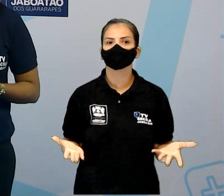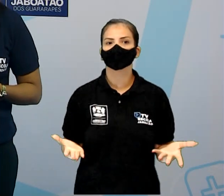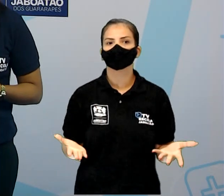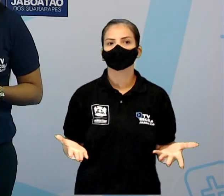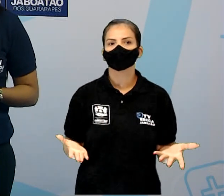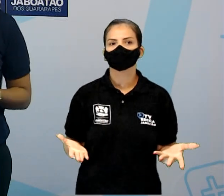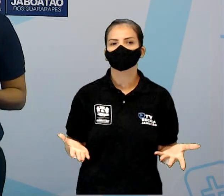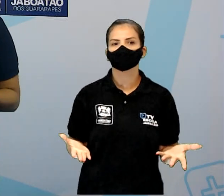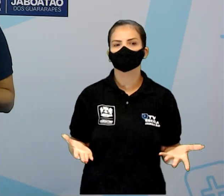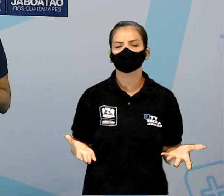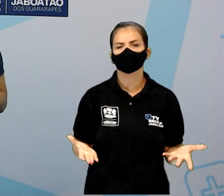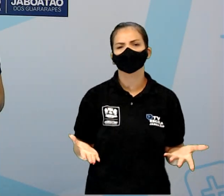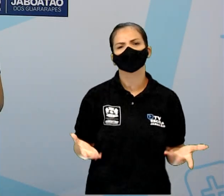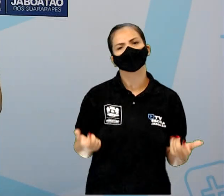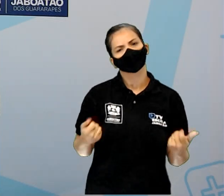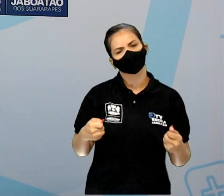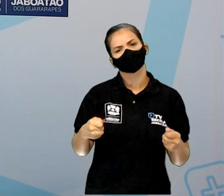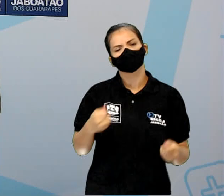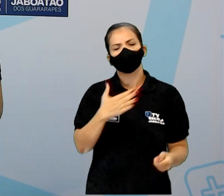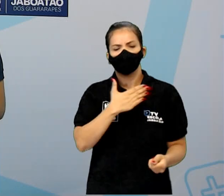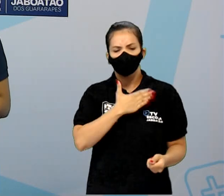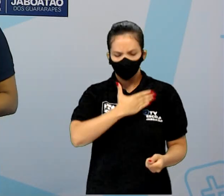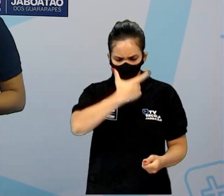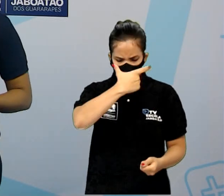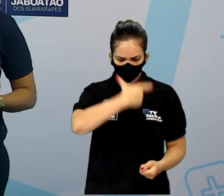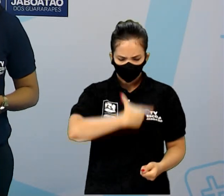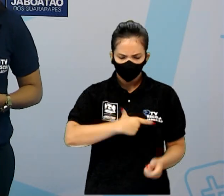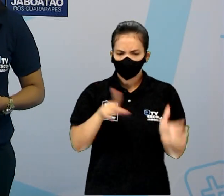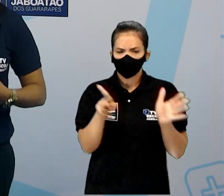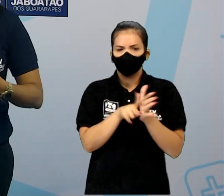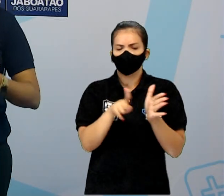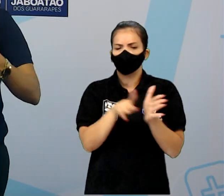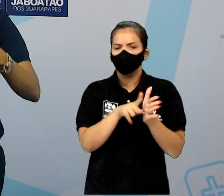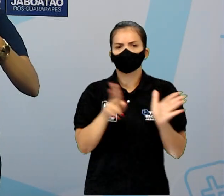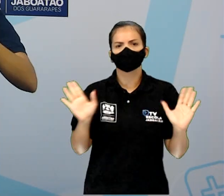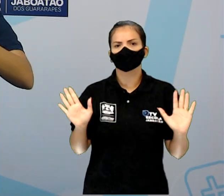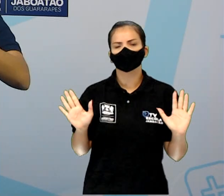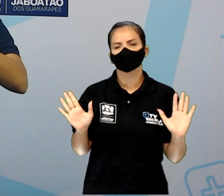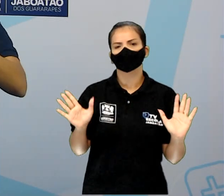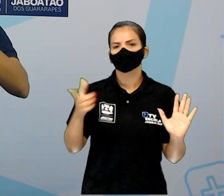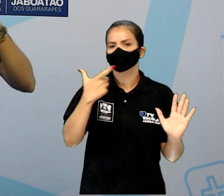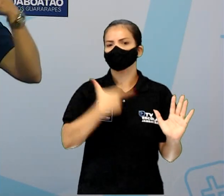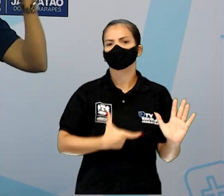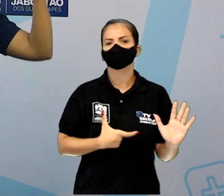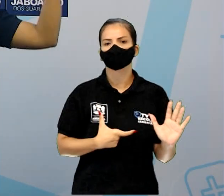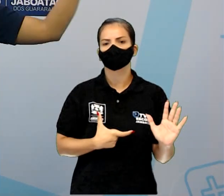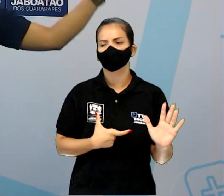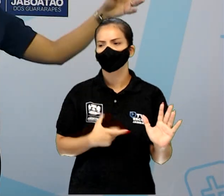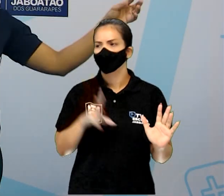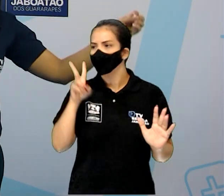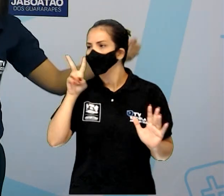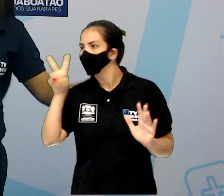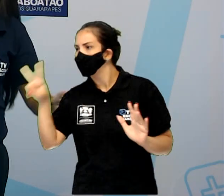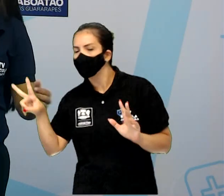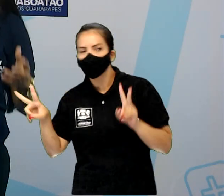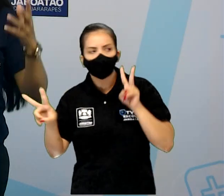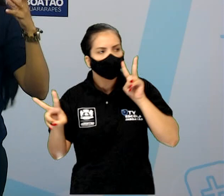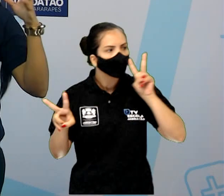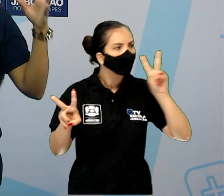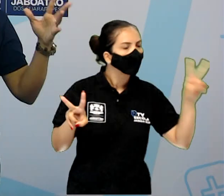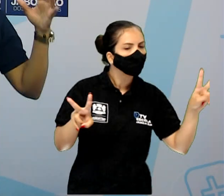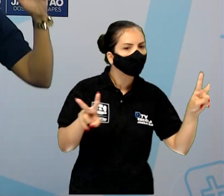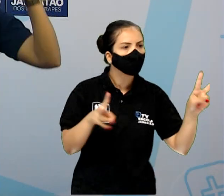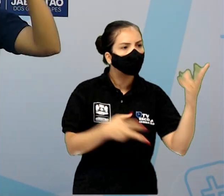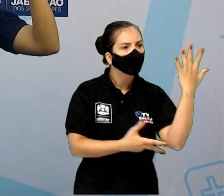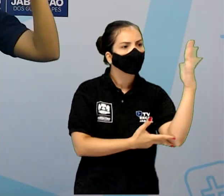Que temos que gostar de nós mesmos do jeito que somos. Se ele parasse de olhar a fulana, a beltrana que dava fruto, ele